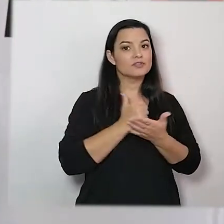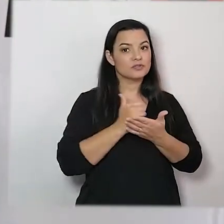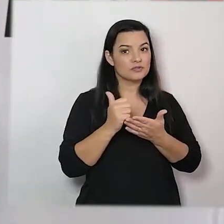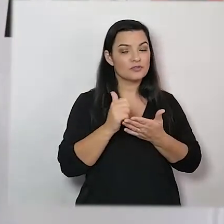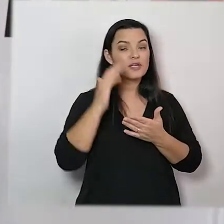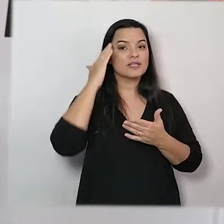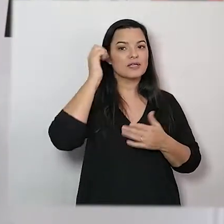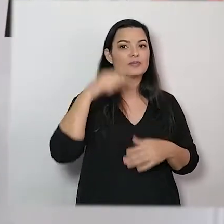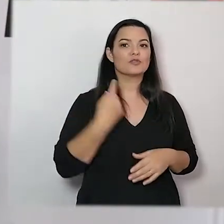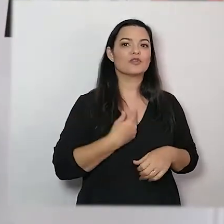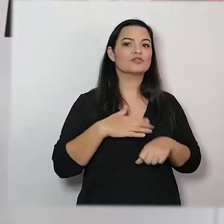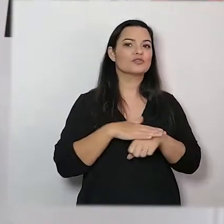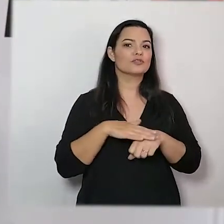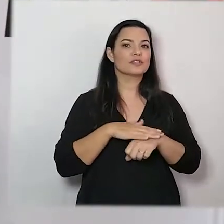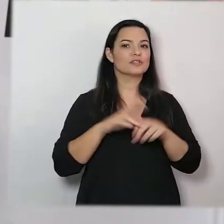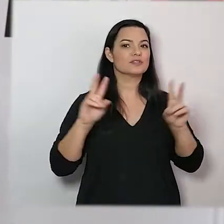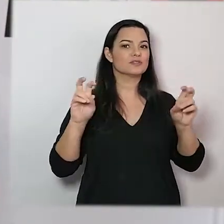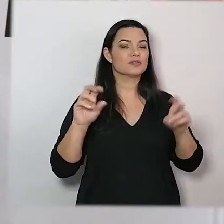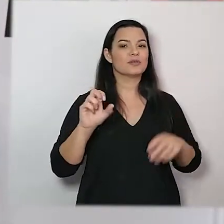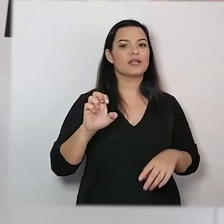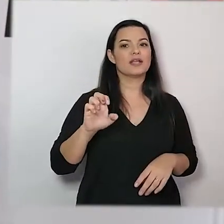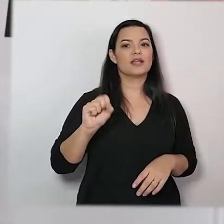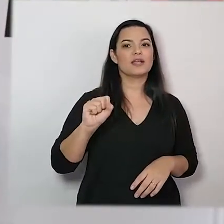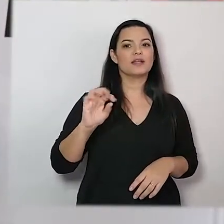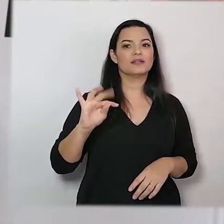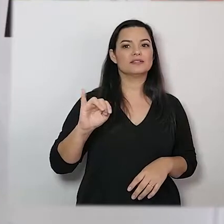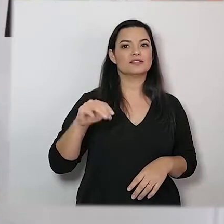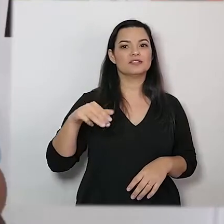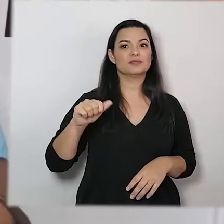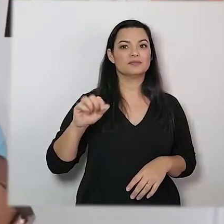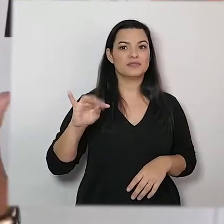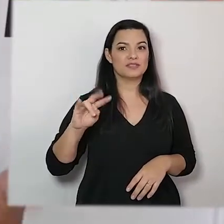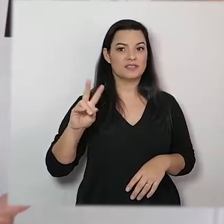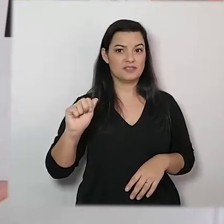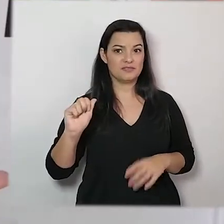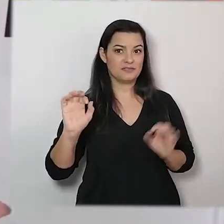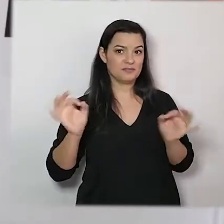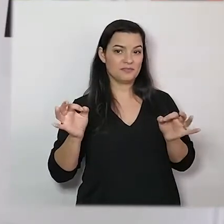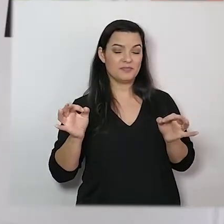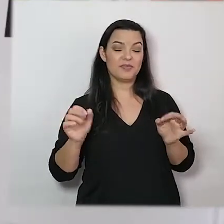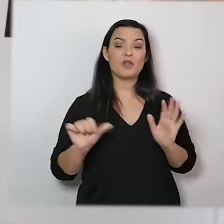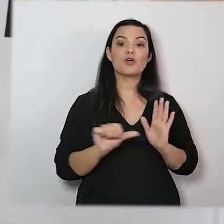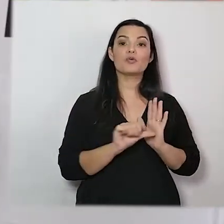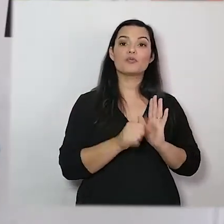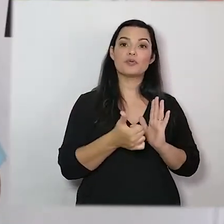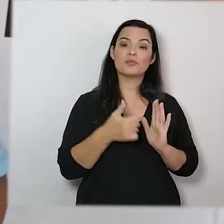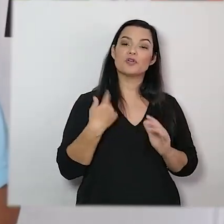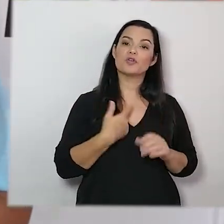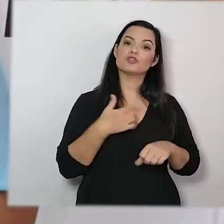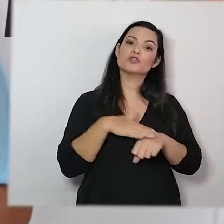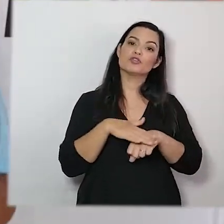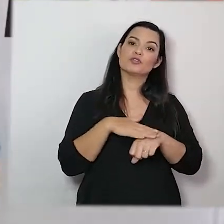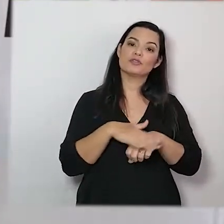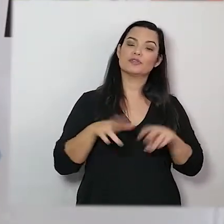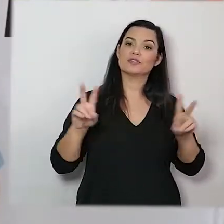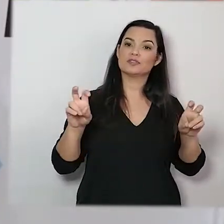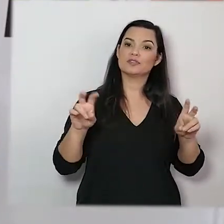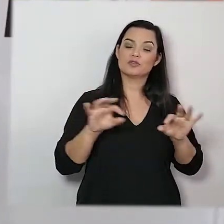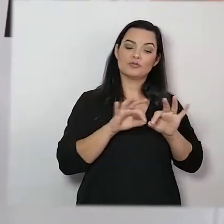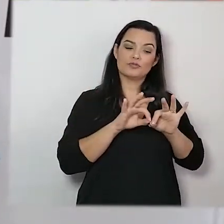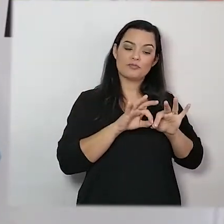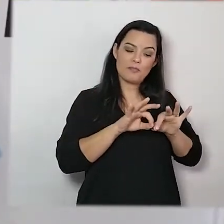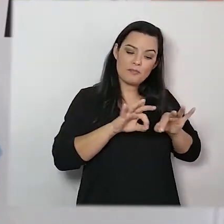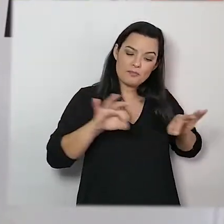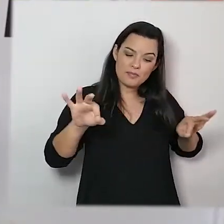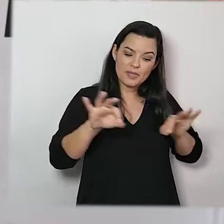vamos falar de estimativa, certo? Então primeiro ponto aí, nós estamos falando sobre possibilidades de medida.